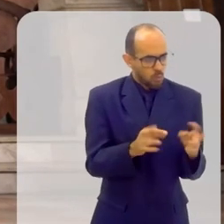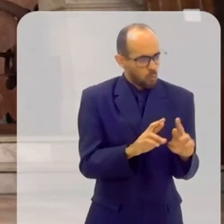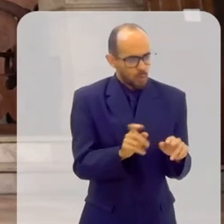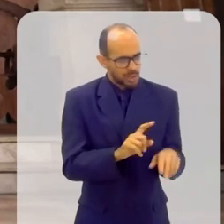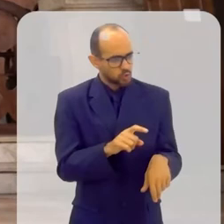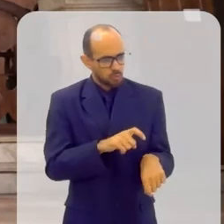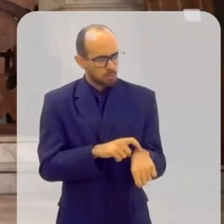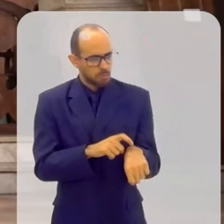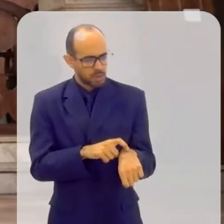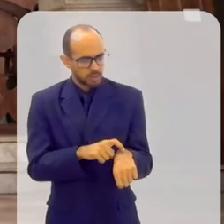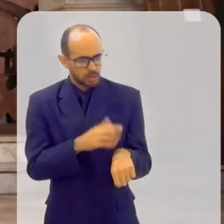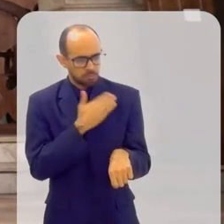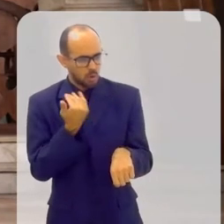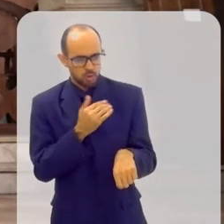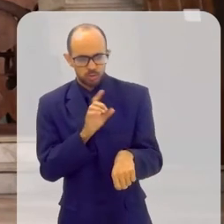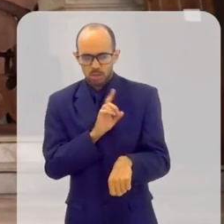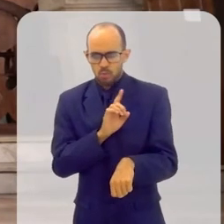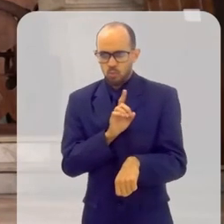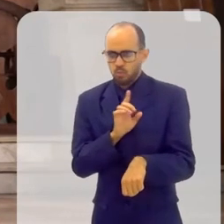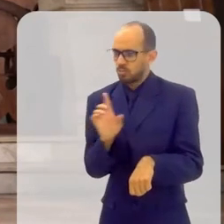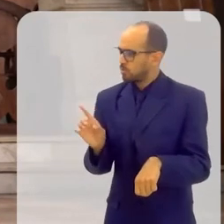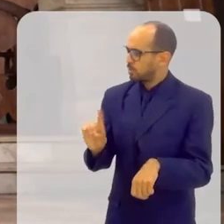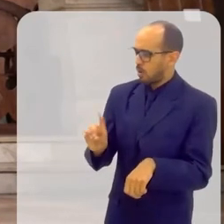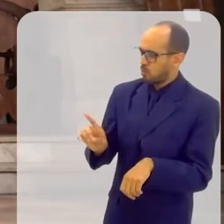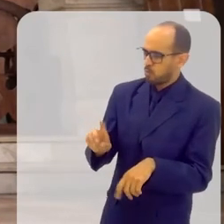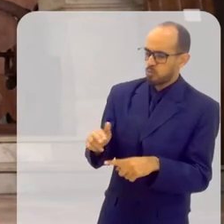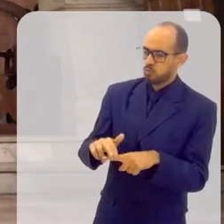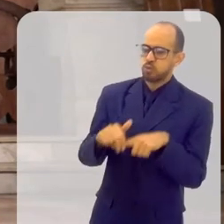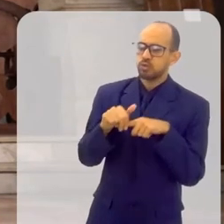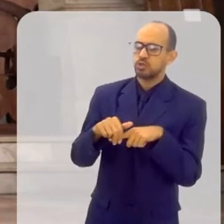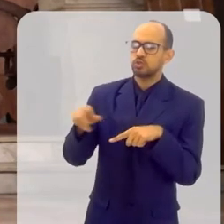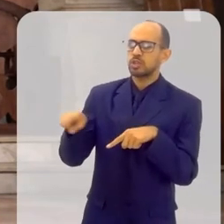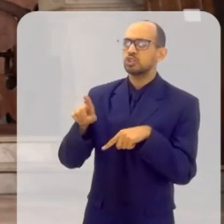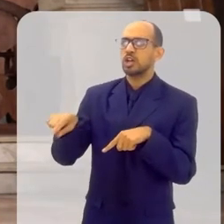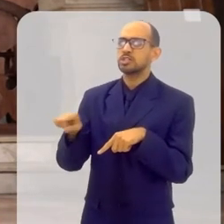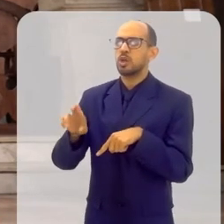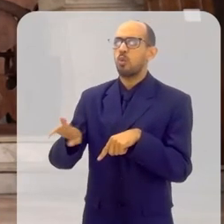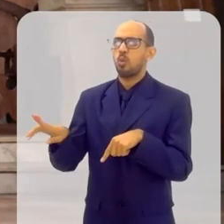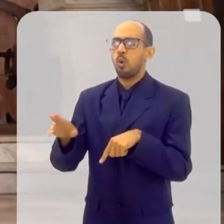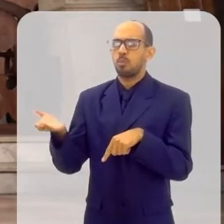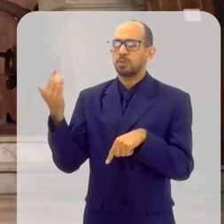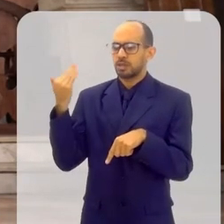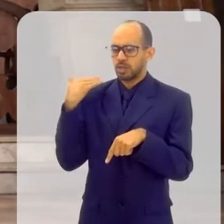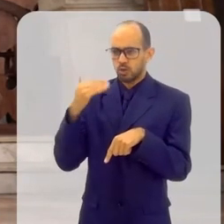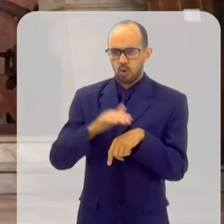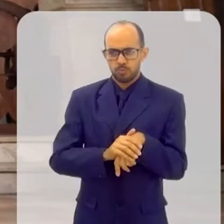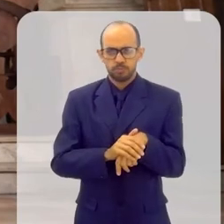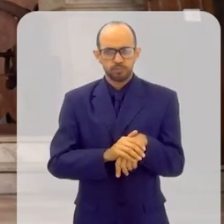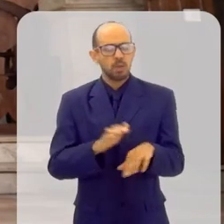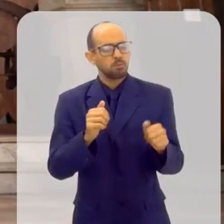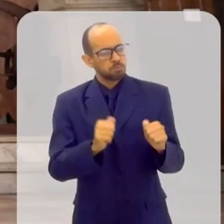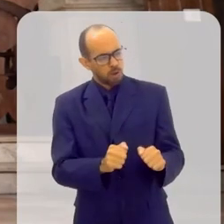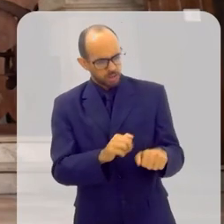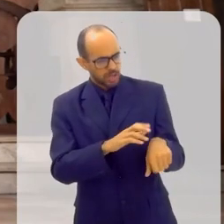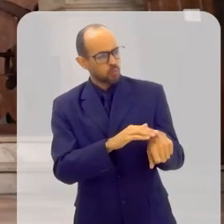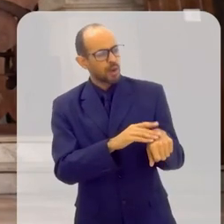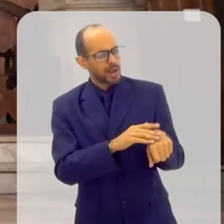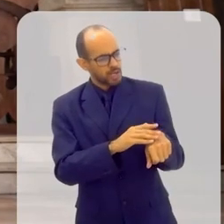morrendo. É, não. Por isso, não tem mais o nome de extrema unção. Pode ser quando ela esteja